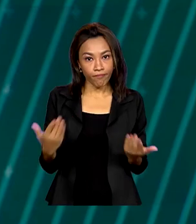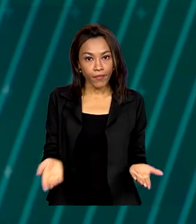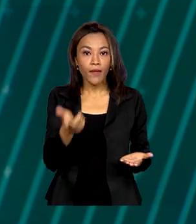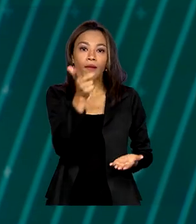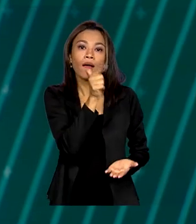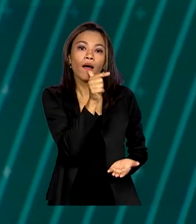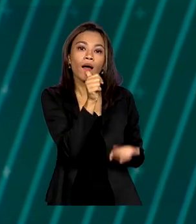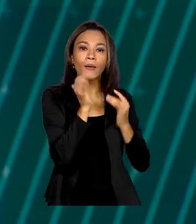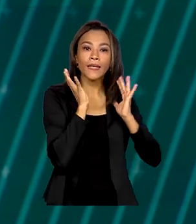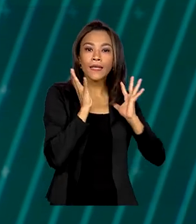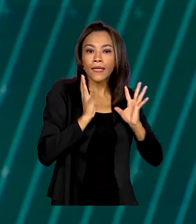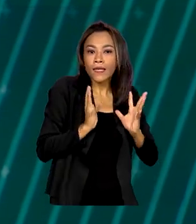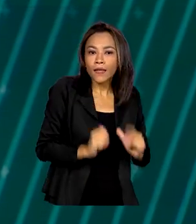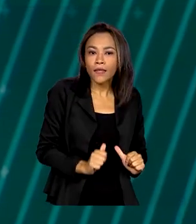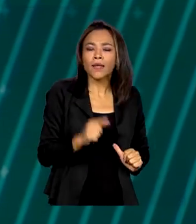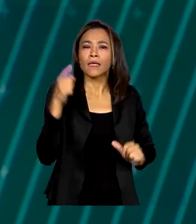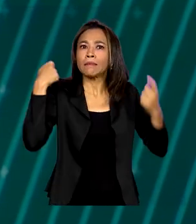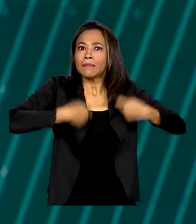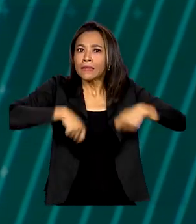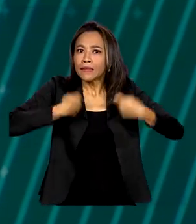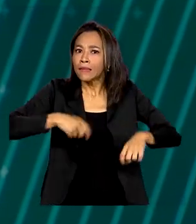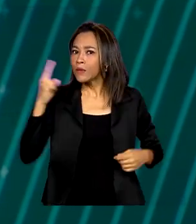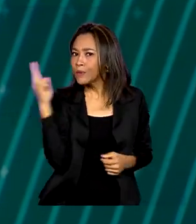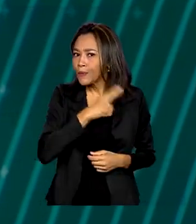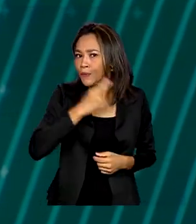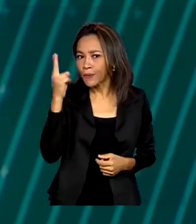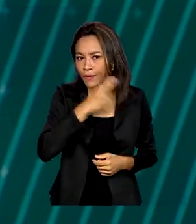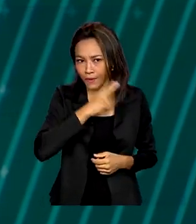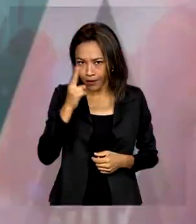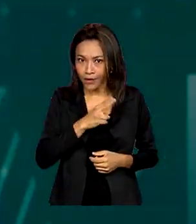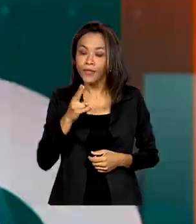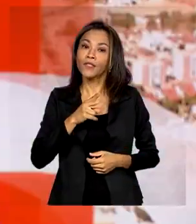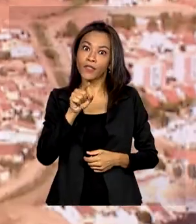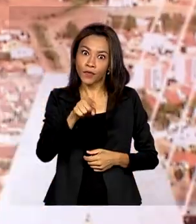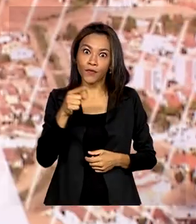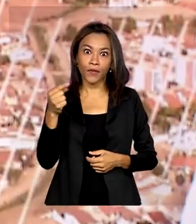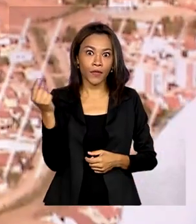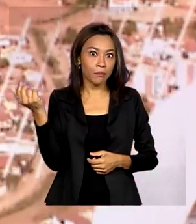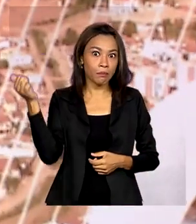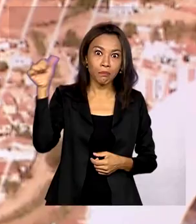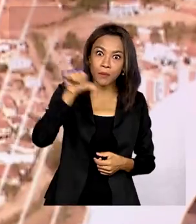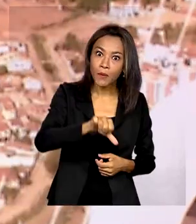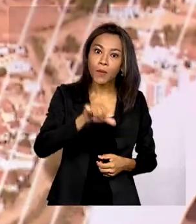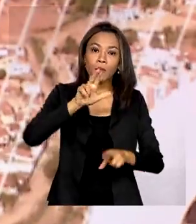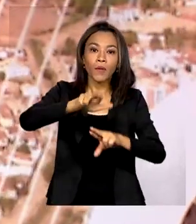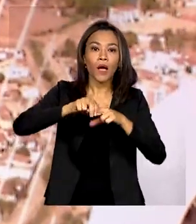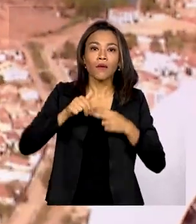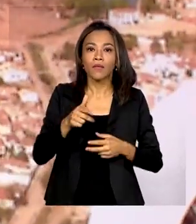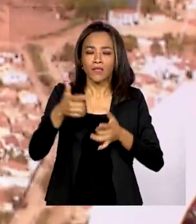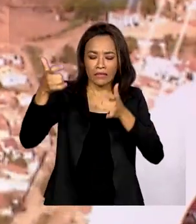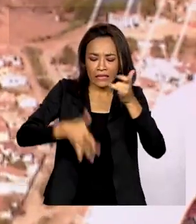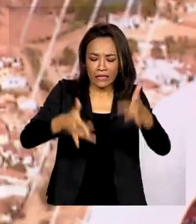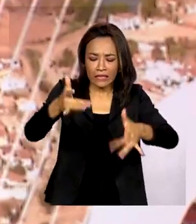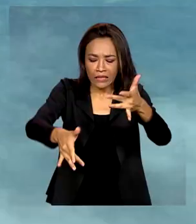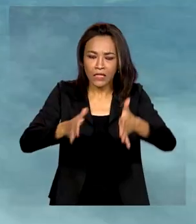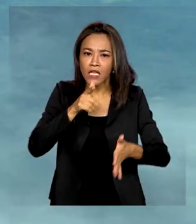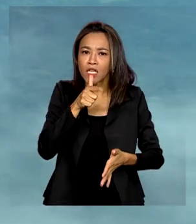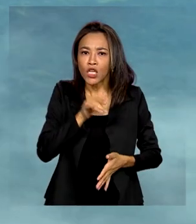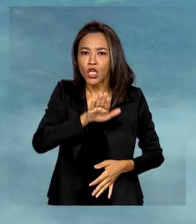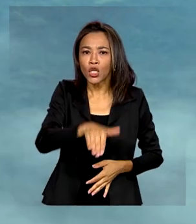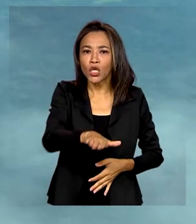potável é uma das necessidades mais urgentes, realidade que foi agravada pela contaminação dos rios da região.